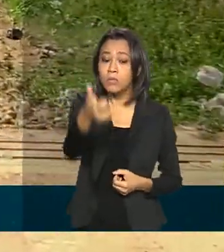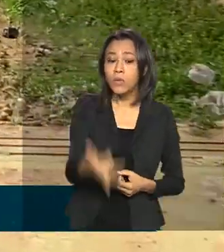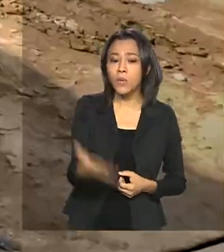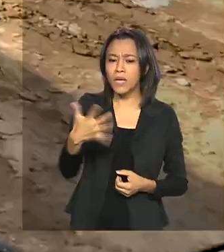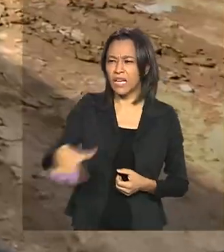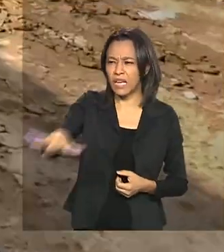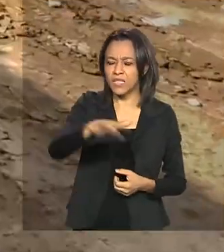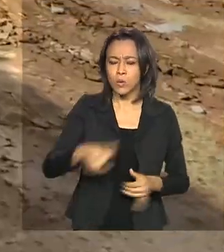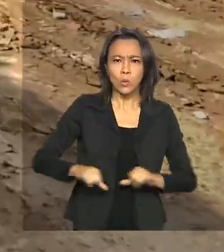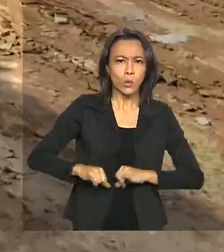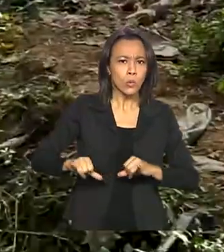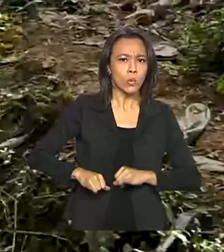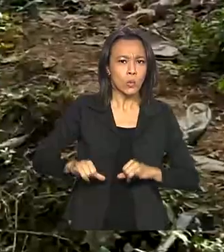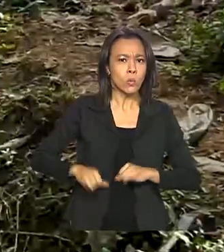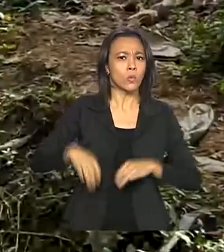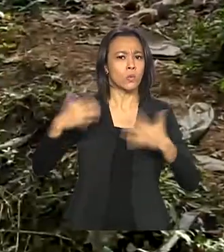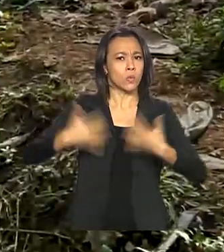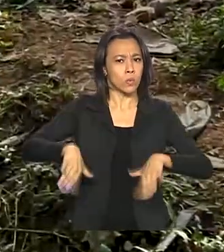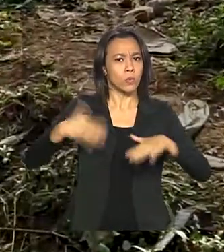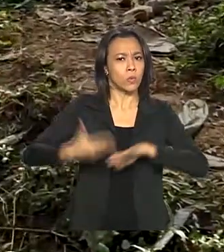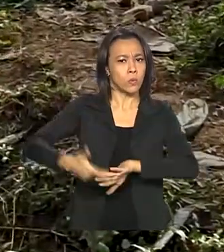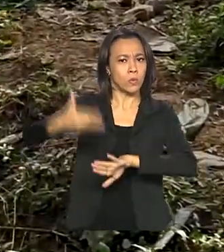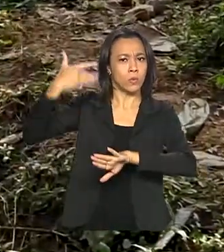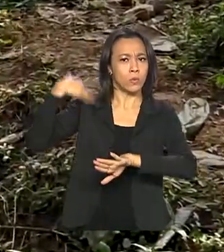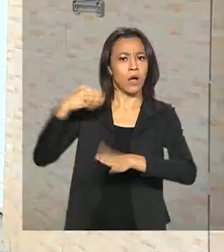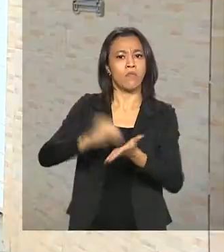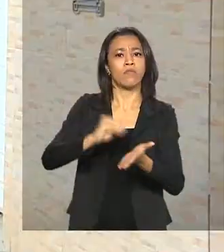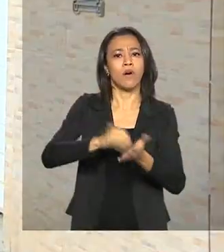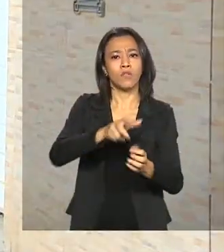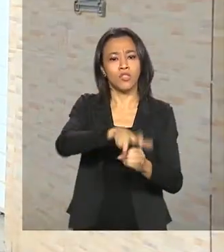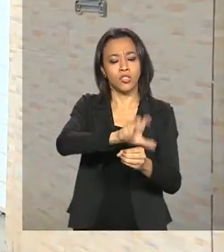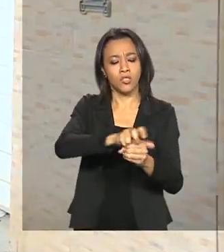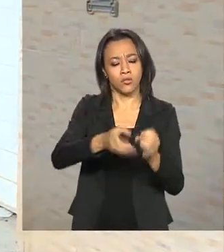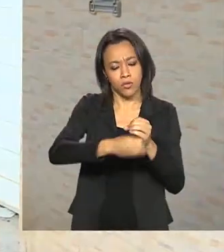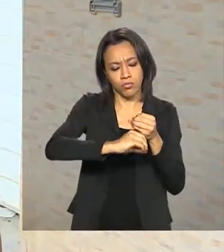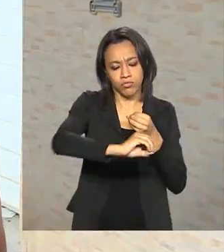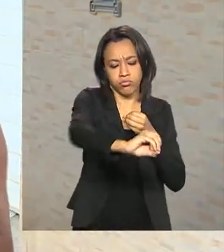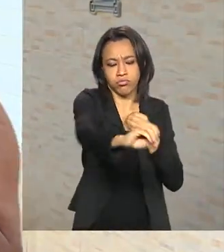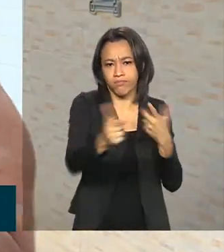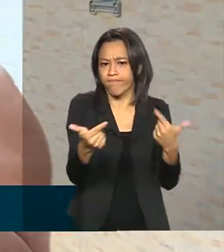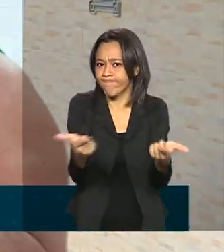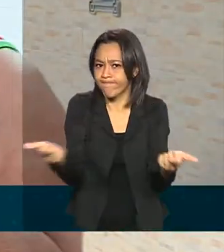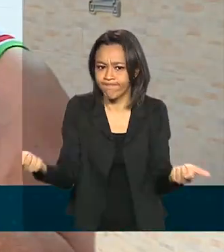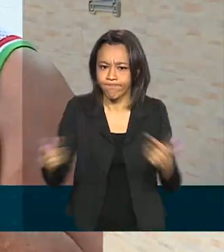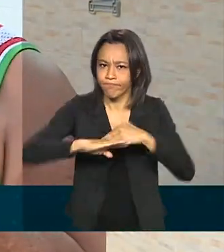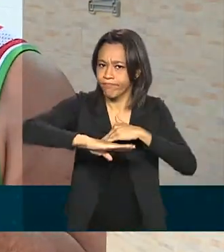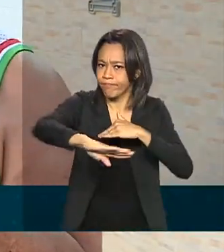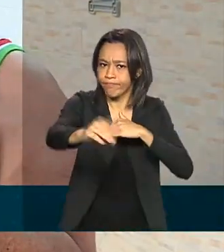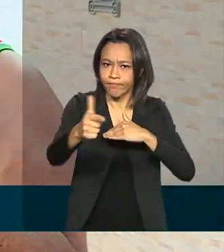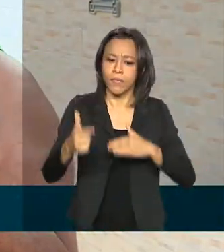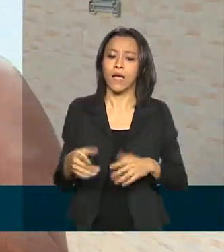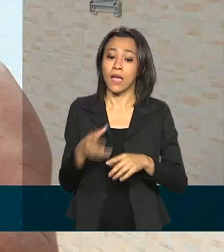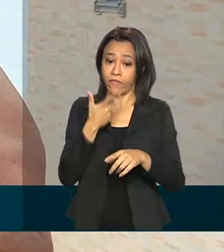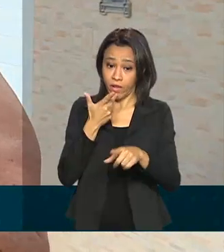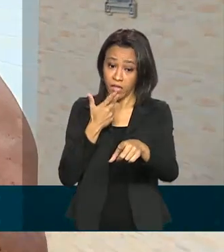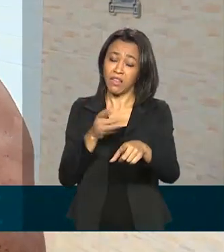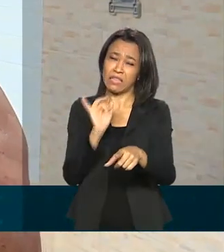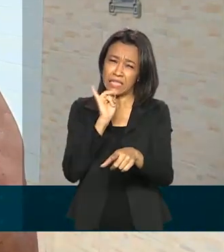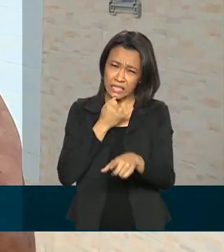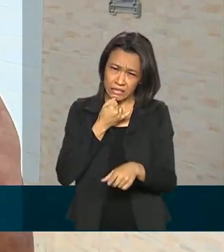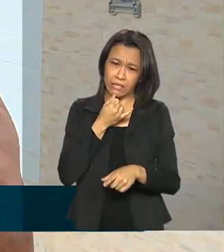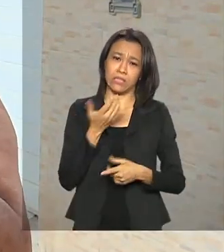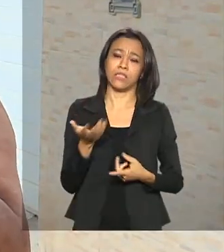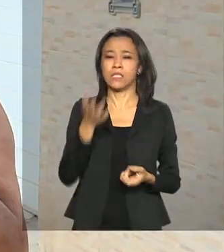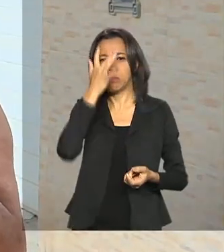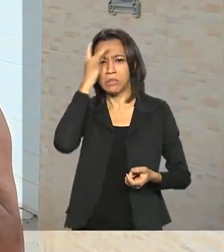município sofria com a falta de saneamento básico. Era muito triste mesmo, você vê as pessoas perderem